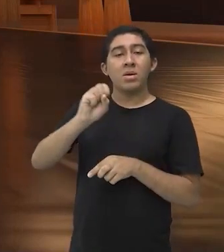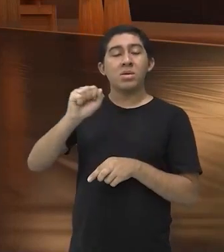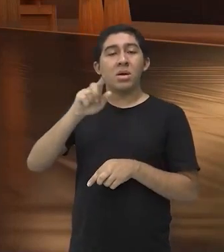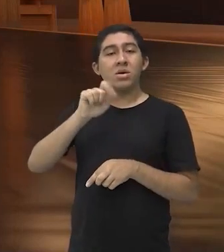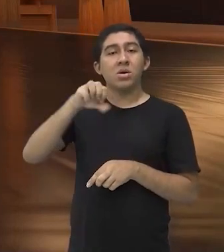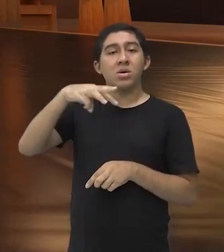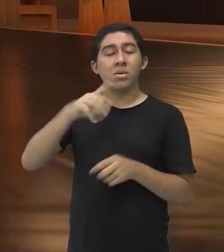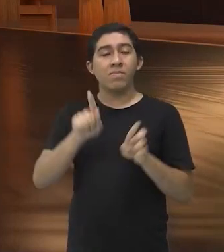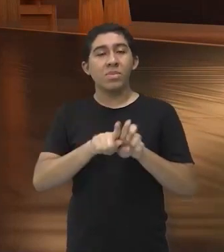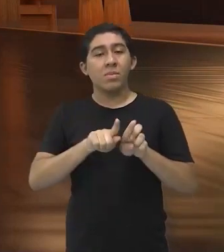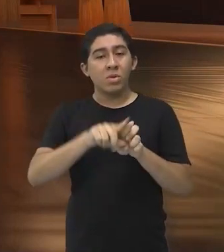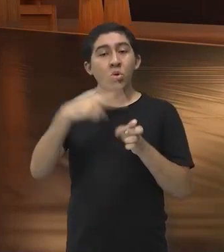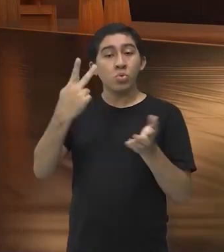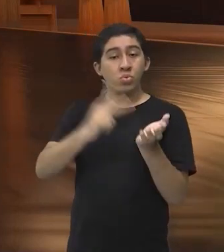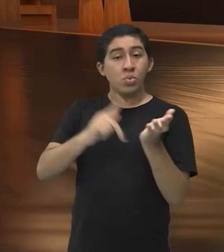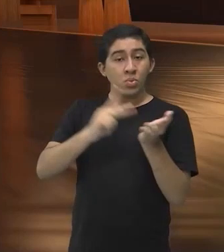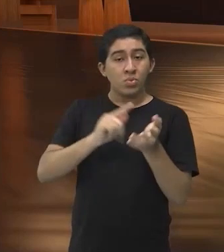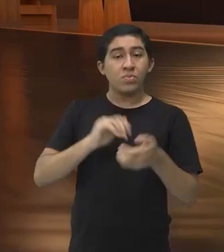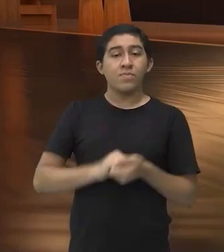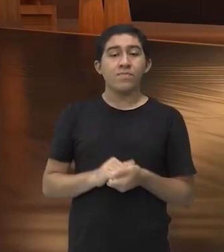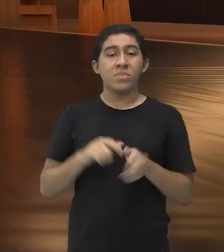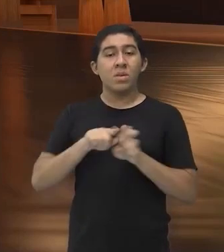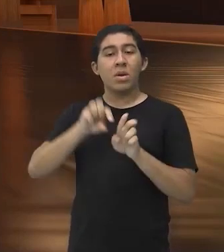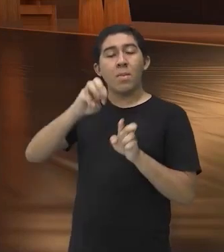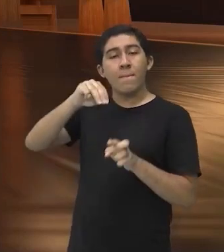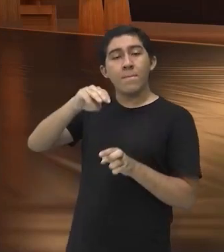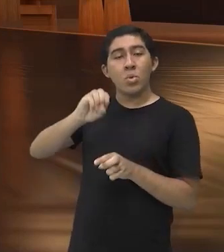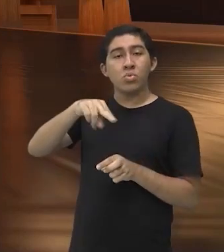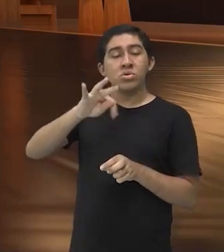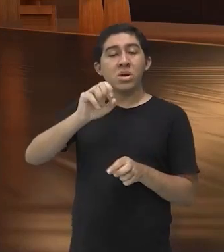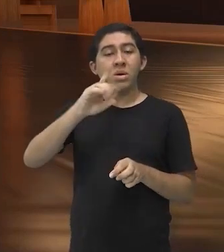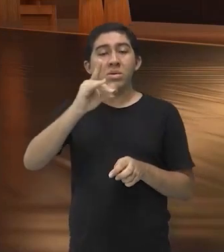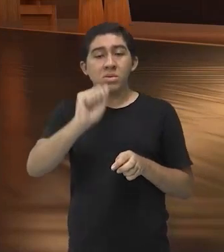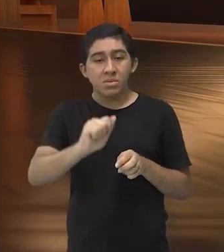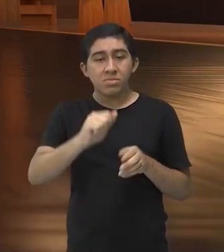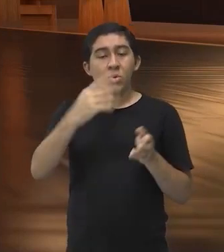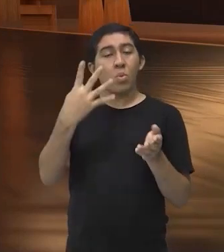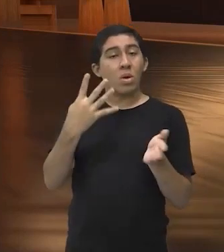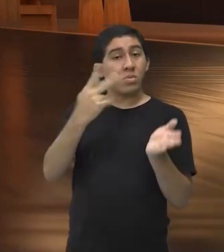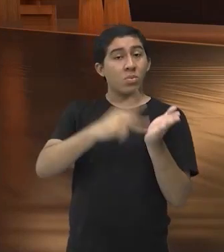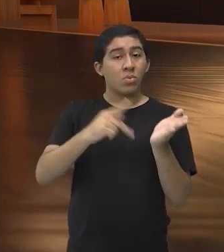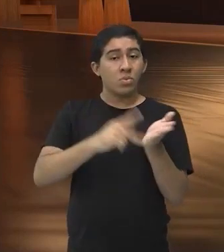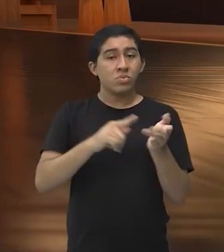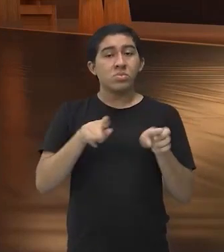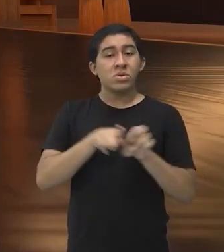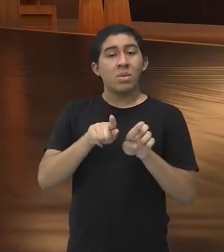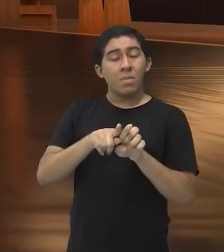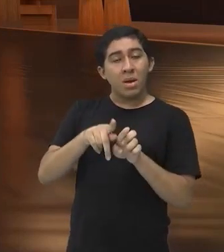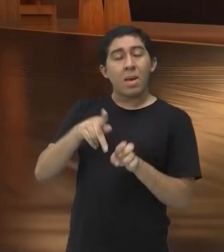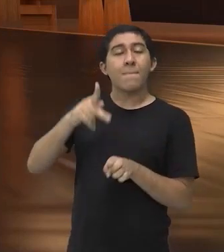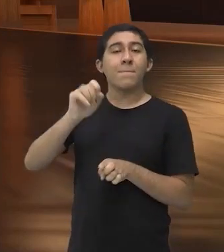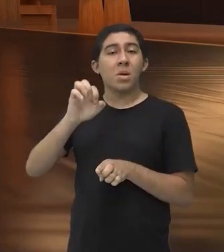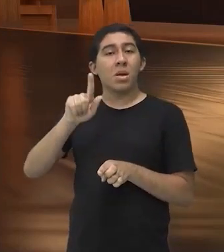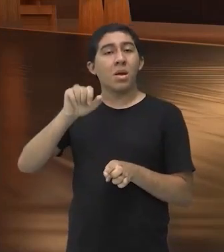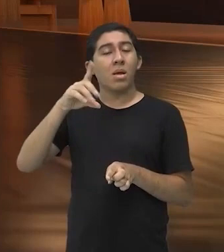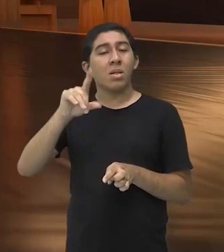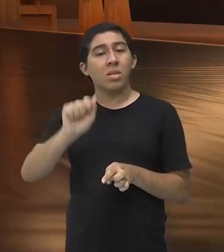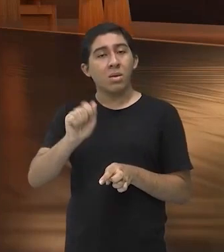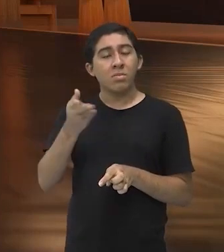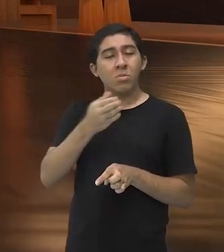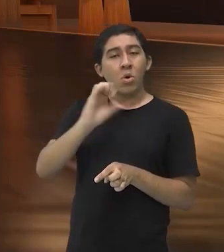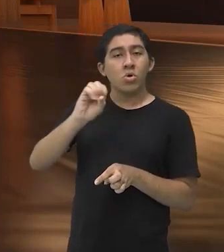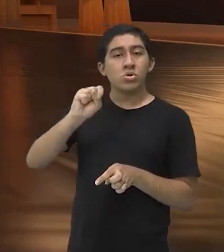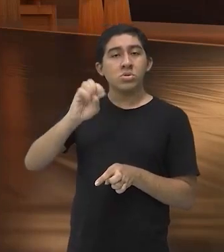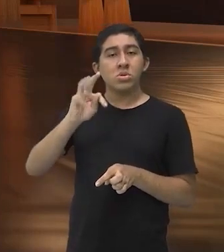montada pelas costas, 4 pontos. E ali, a pegada pelas costas, também 4 pontos. Mas não são só esses golpes que